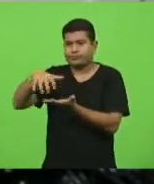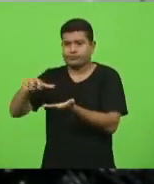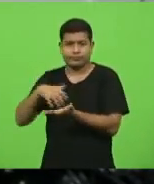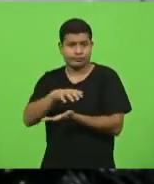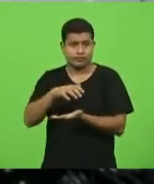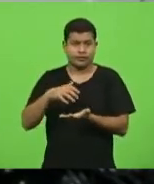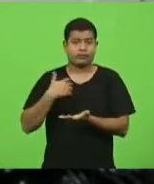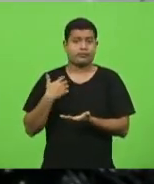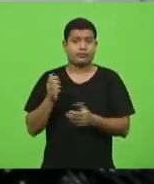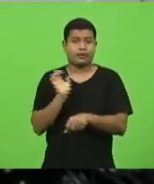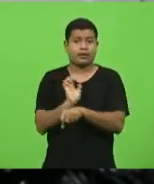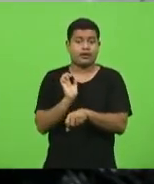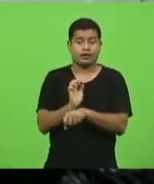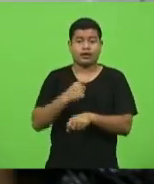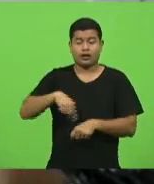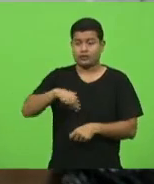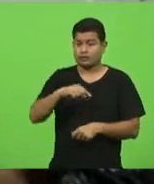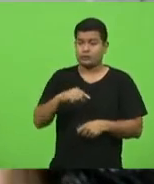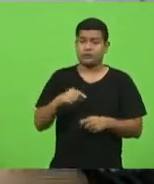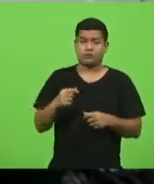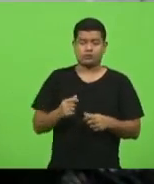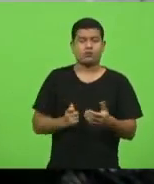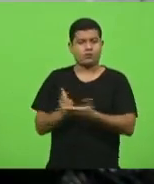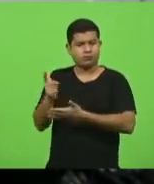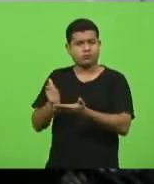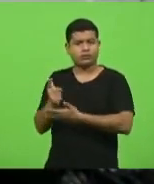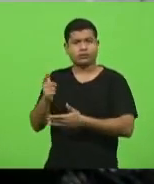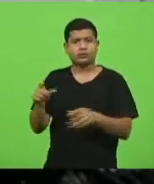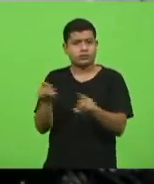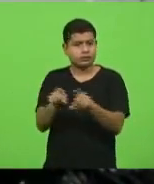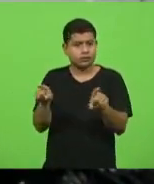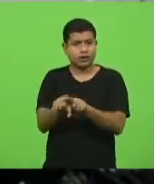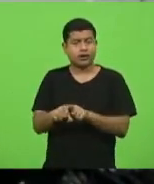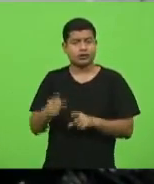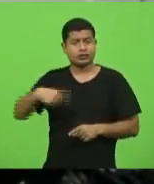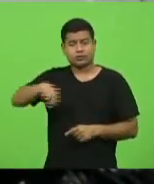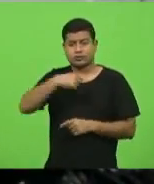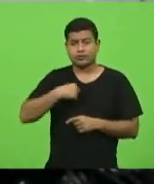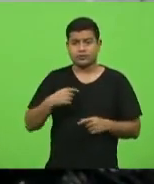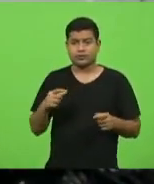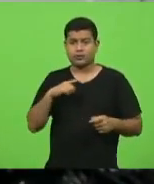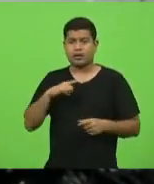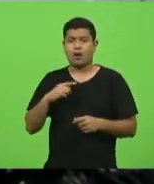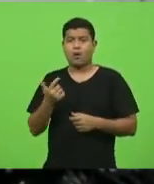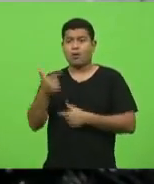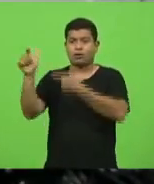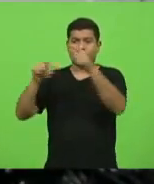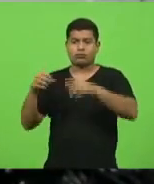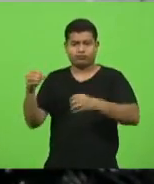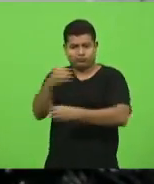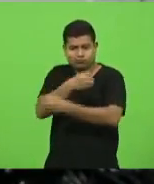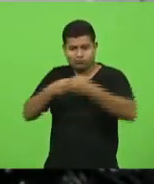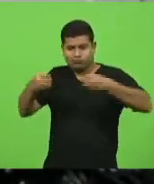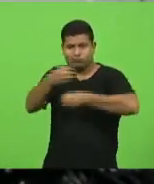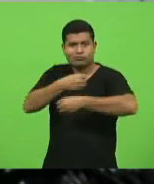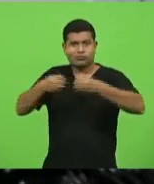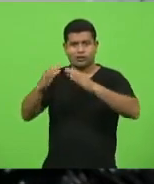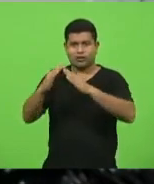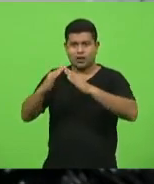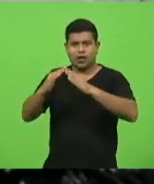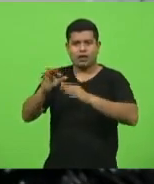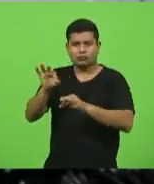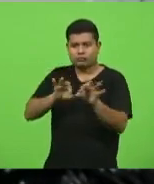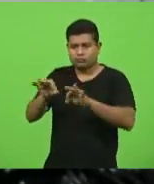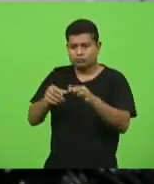Eu acredito nisso, que é importante também que a possa aderir a outros laboratórios. A deputada Carmen Zanotto comentou que o